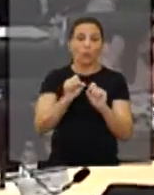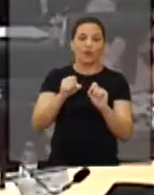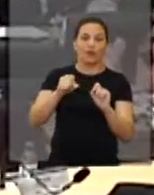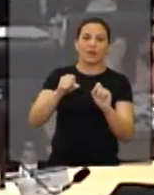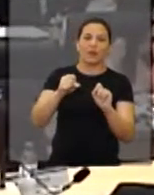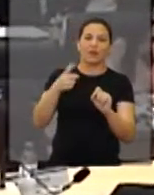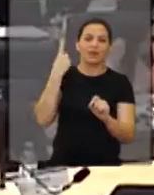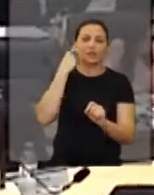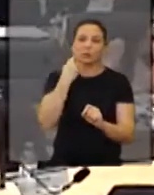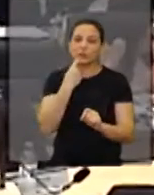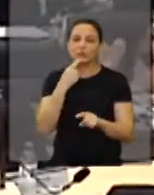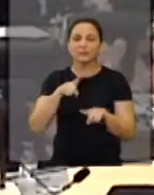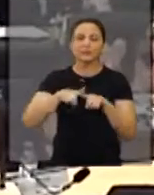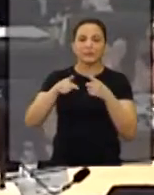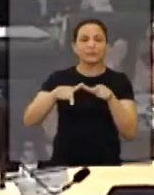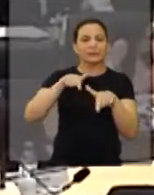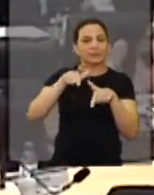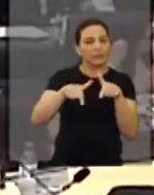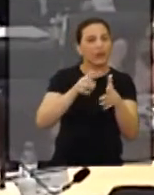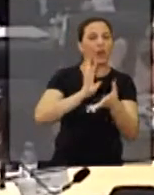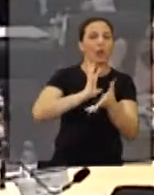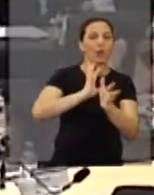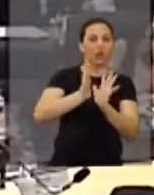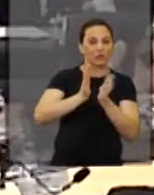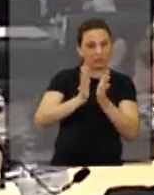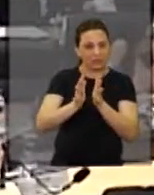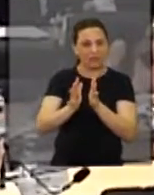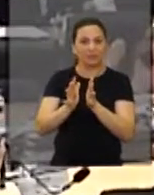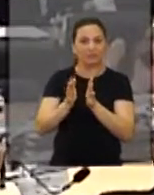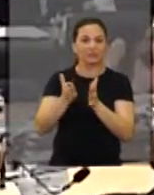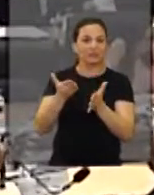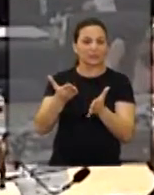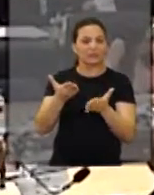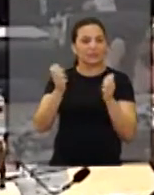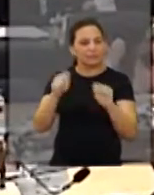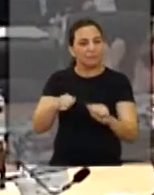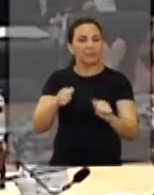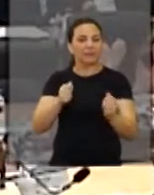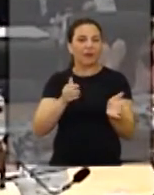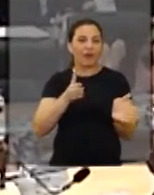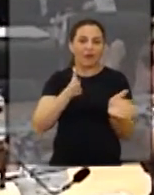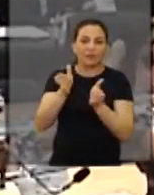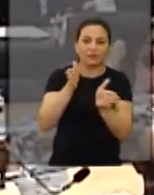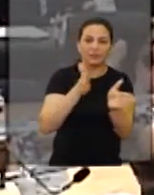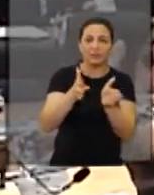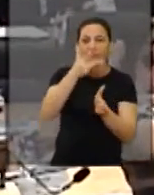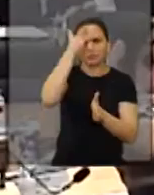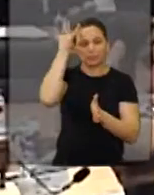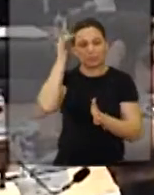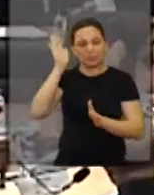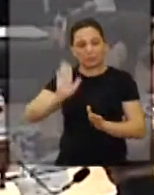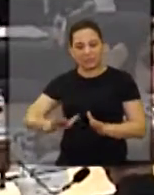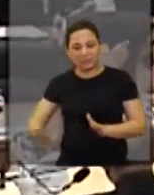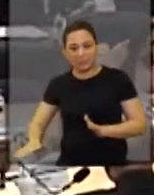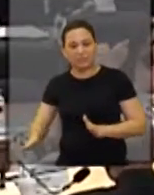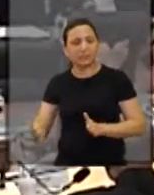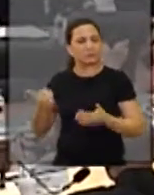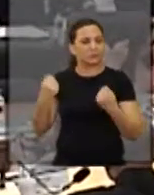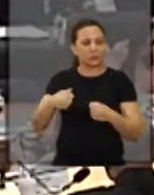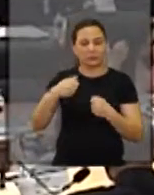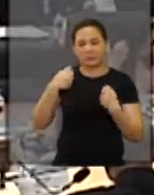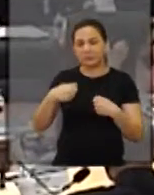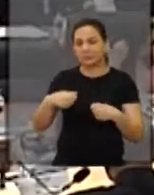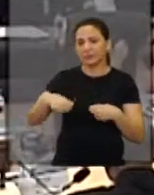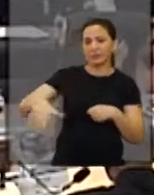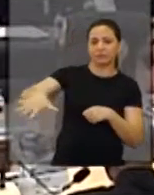da questão da surdez, mas, assim, trabalhar com libras, para dar acesso totalmente, não só para a criança, para quem